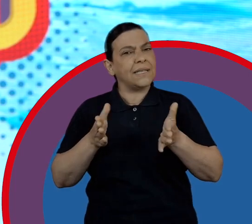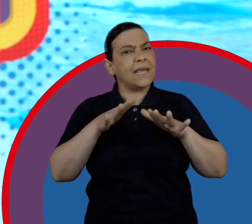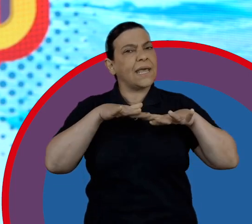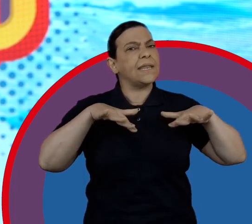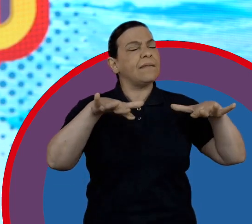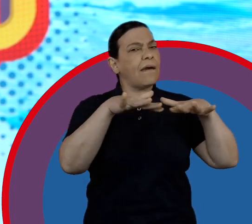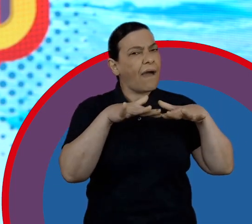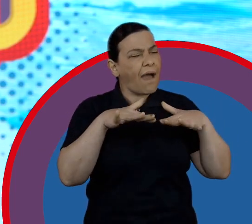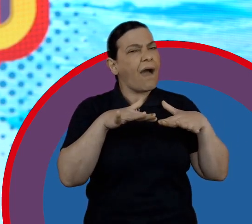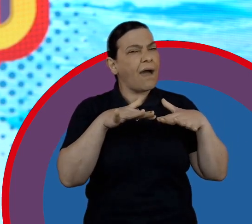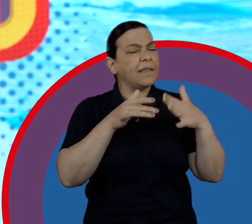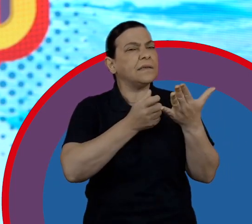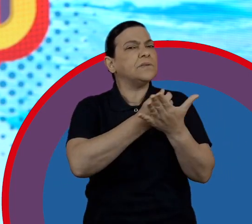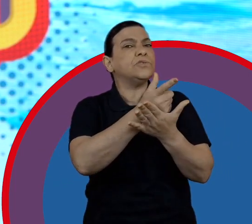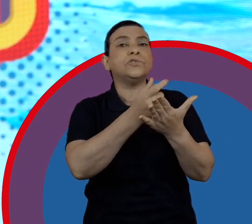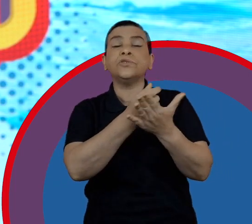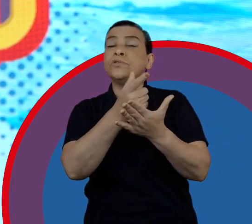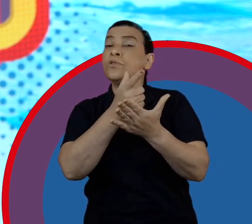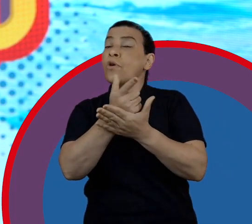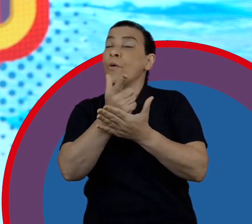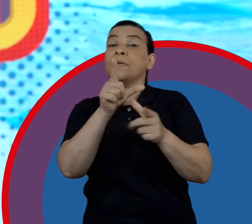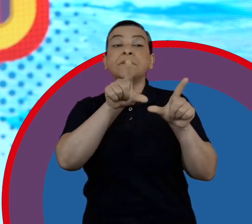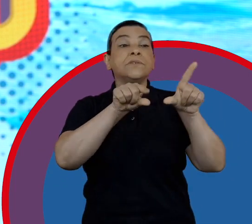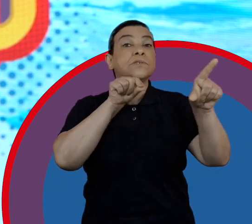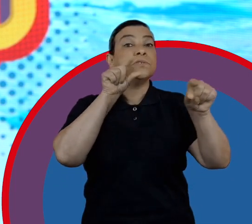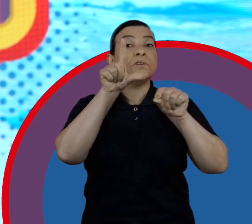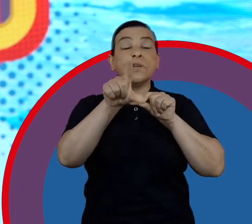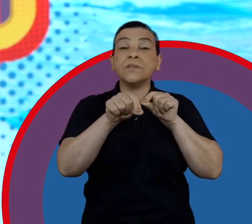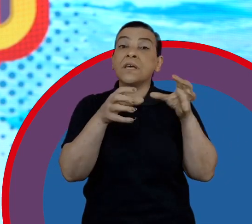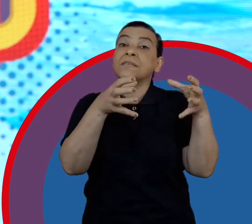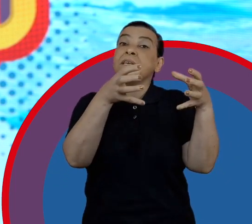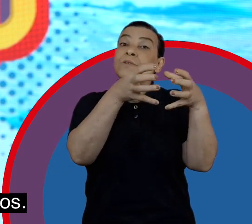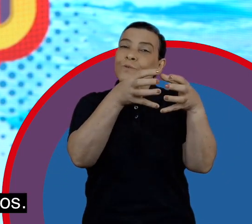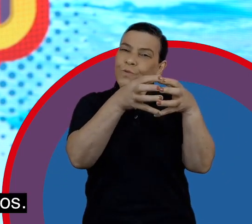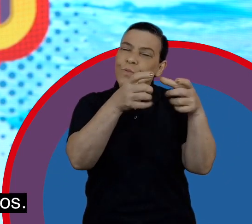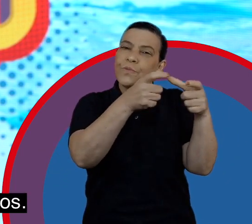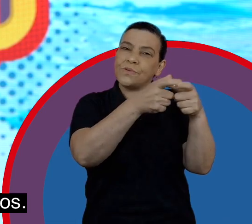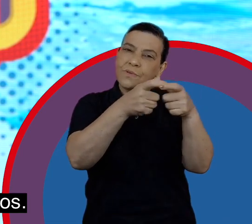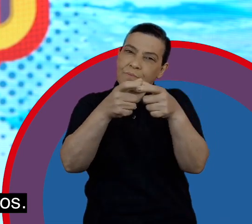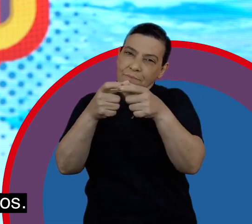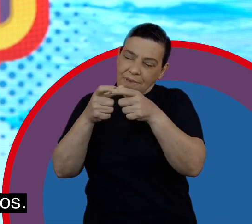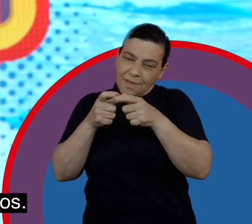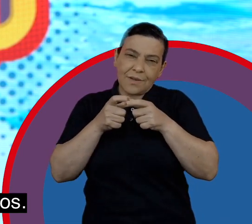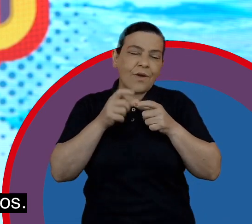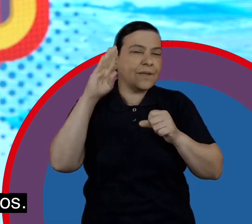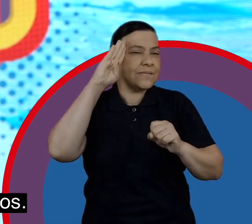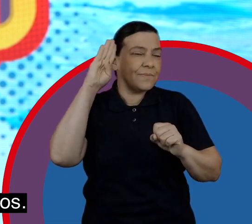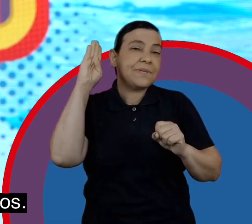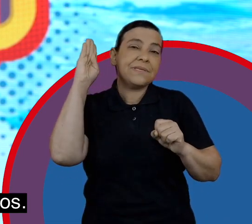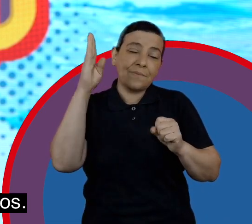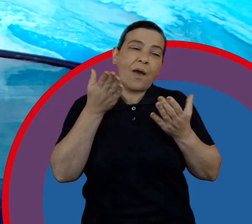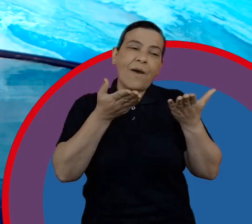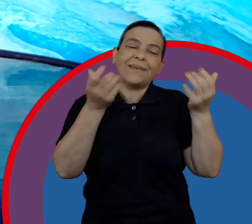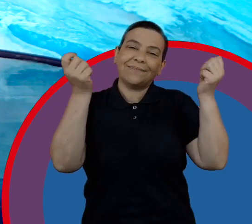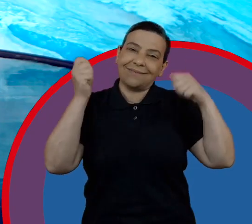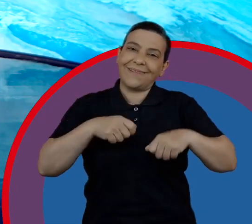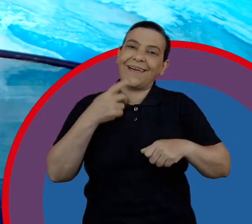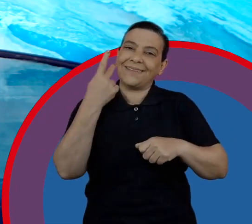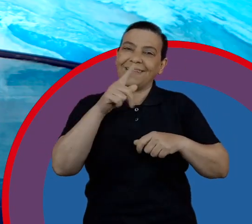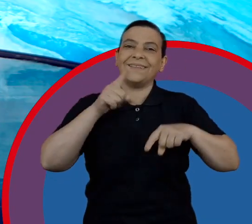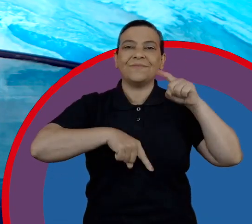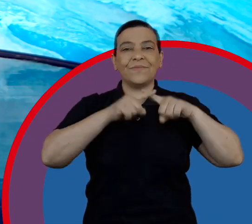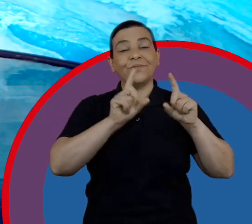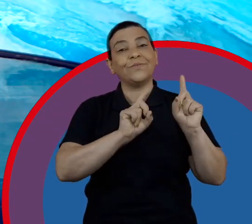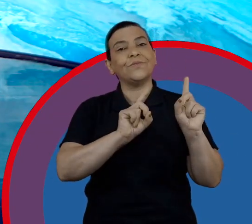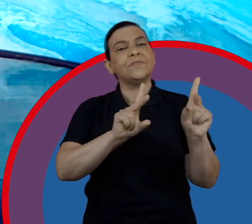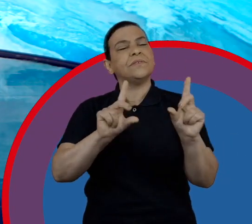compra que privilegia grupos que até então não têm espaço no mercado para vender os seus produtos. E qual é o